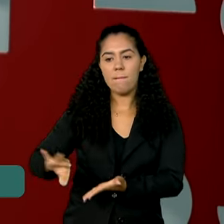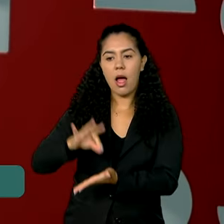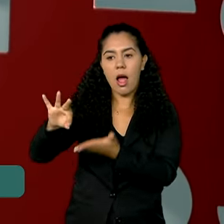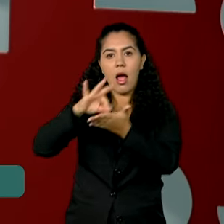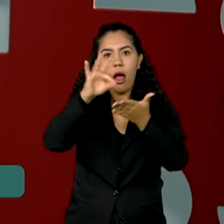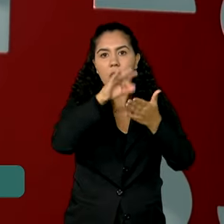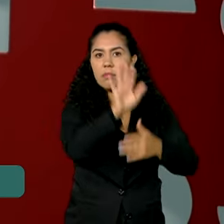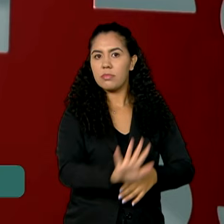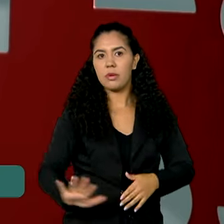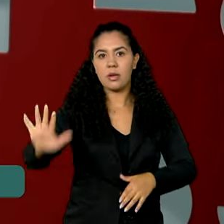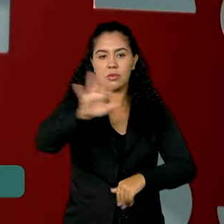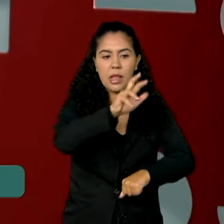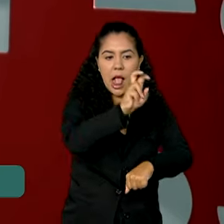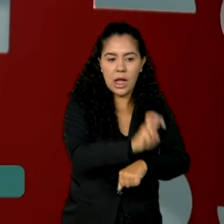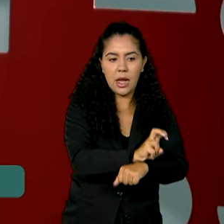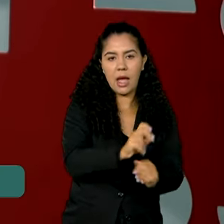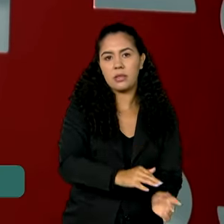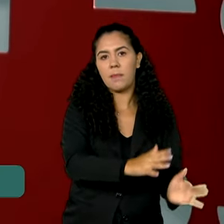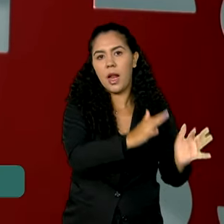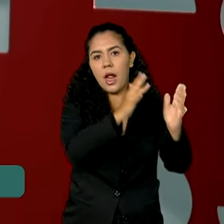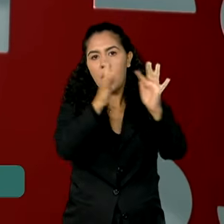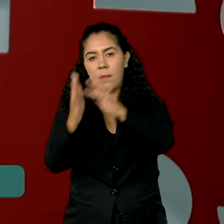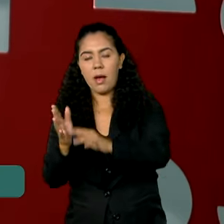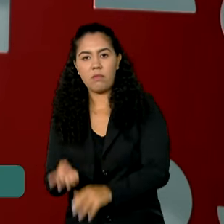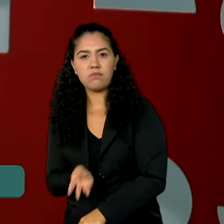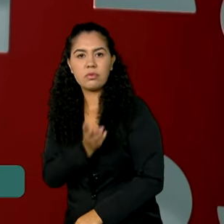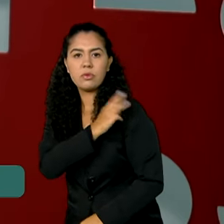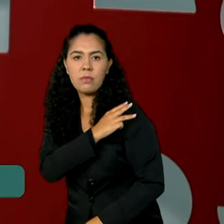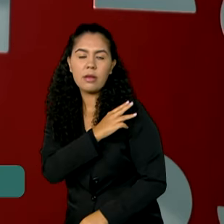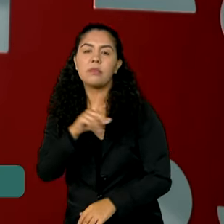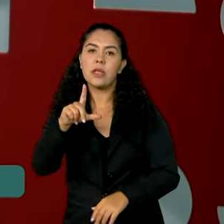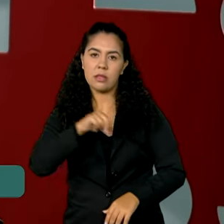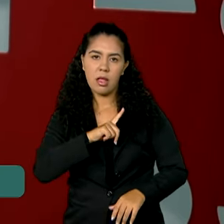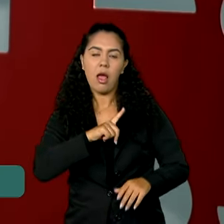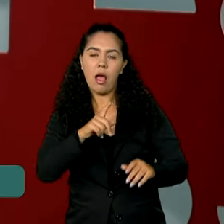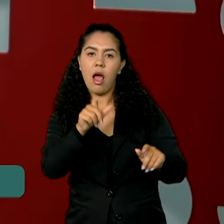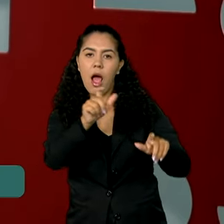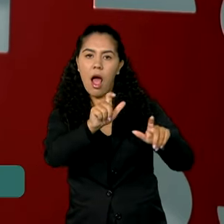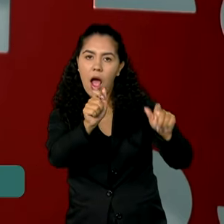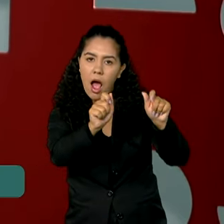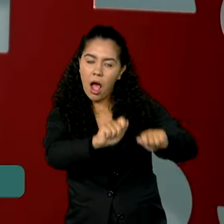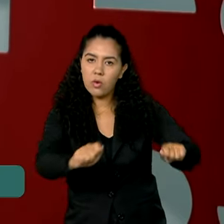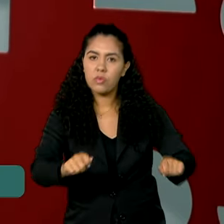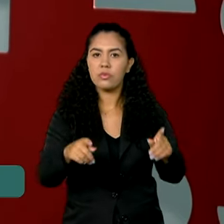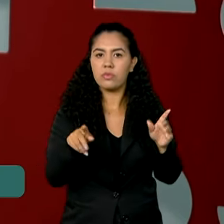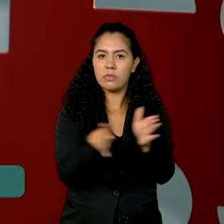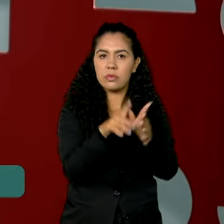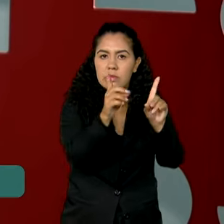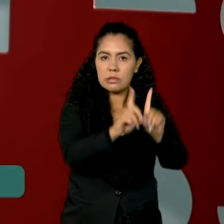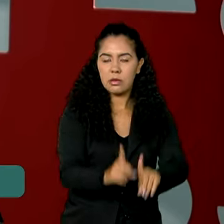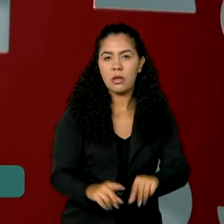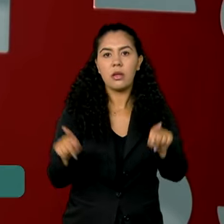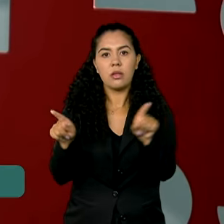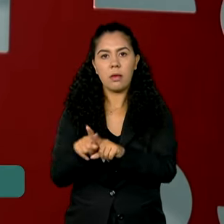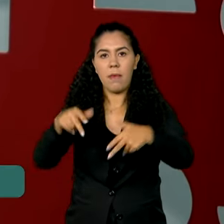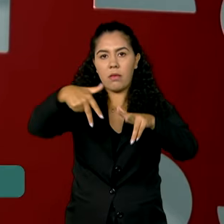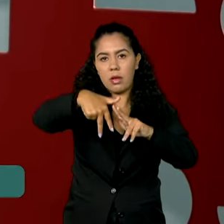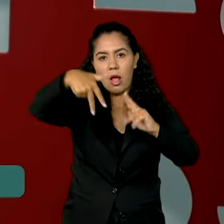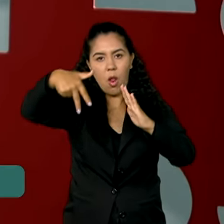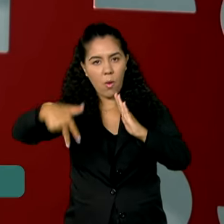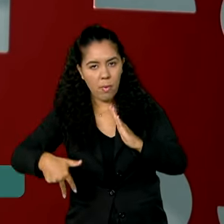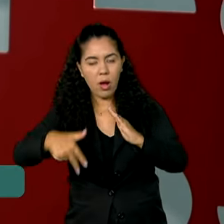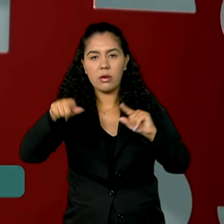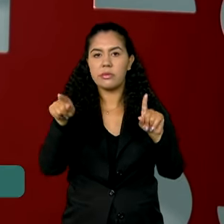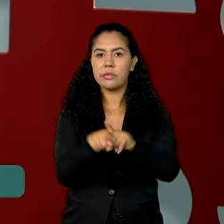desde a creche até o ensino médio, incluindo estudantes com deficiência de comunidades quilombolas, do campo e indígenas.